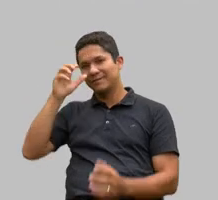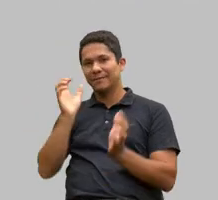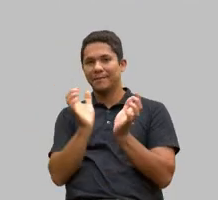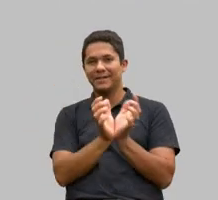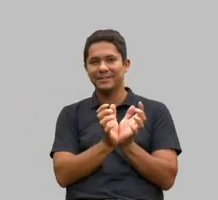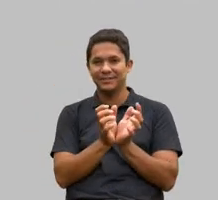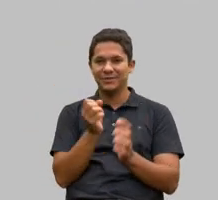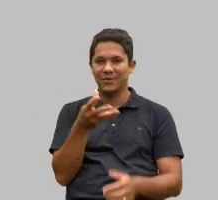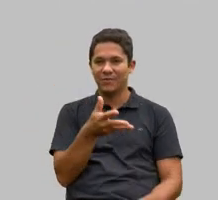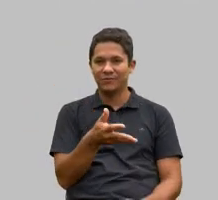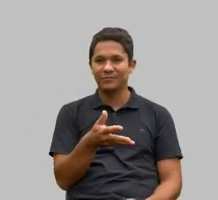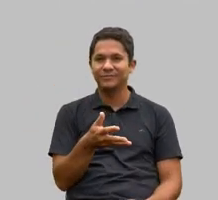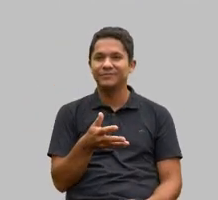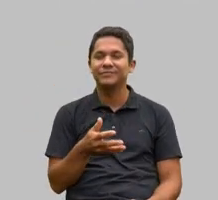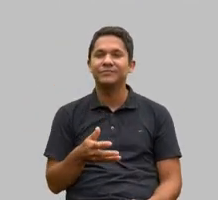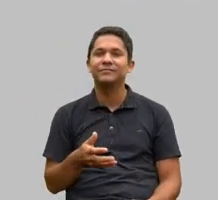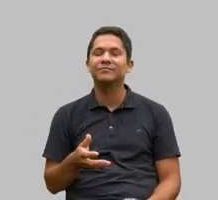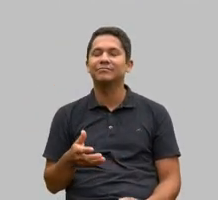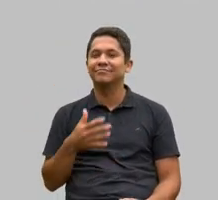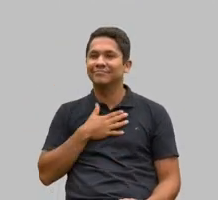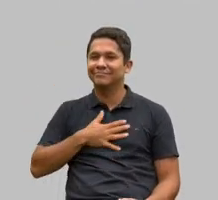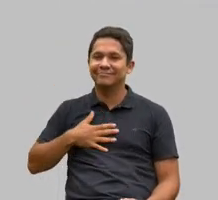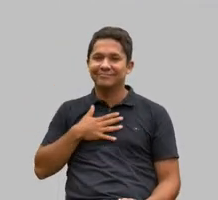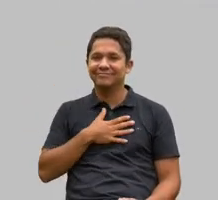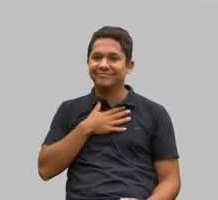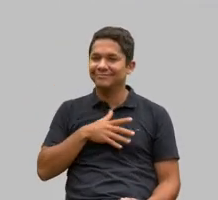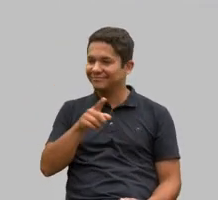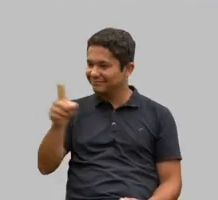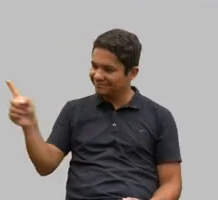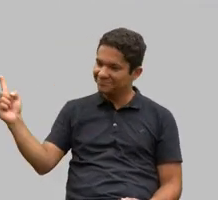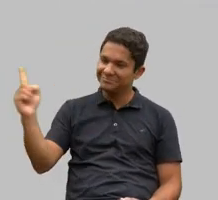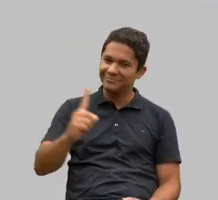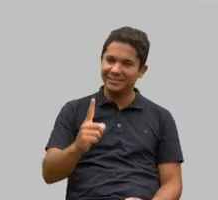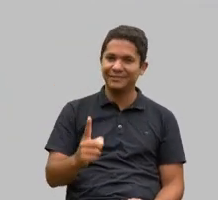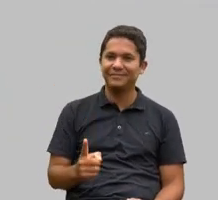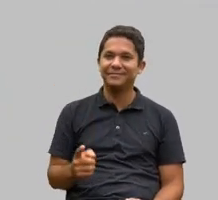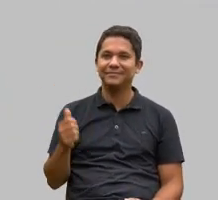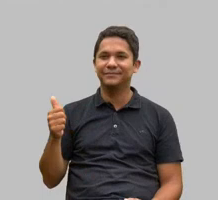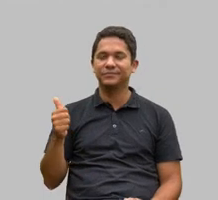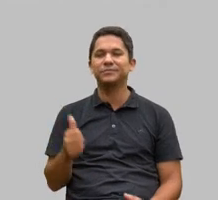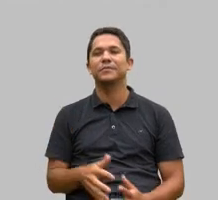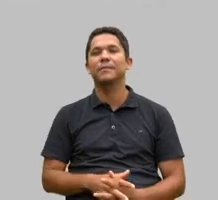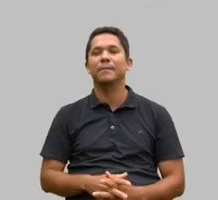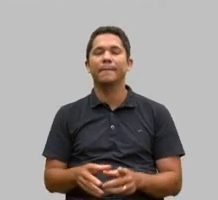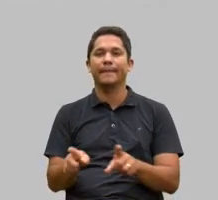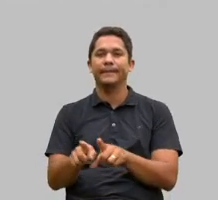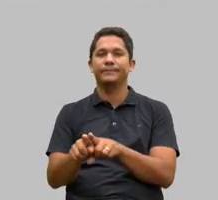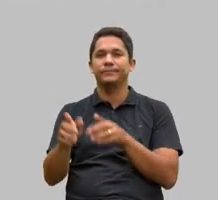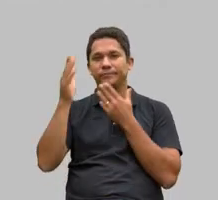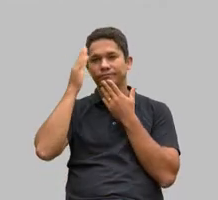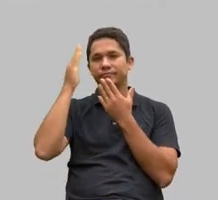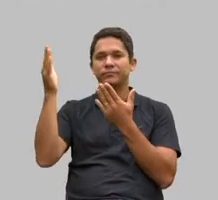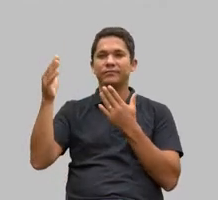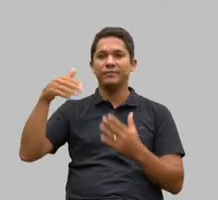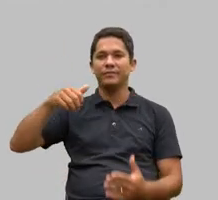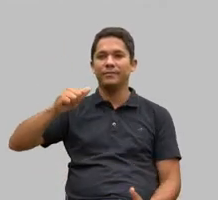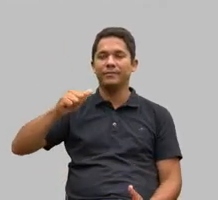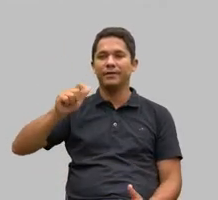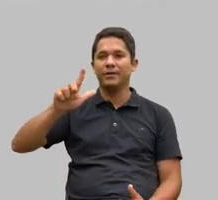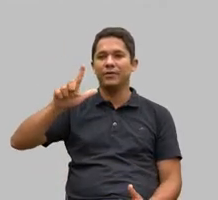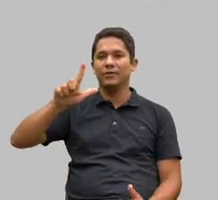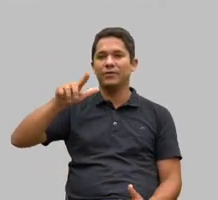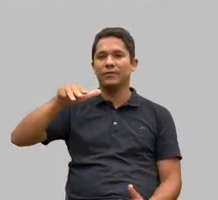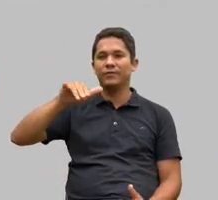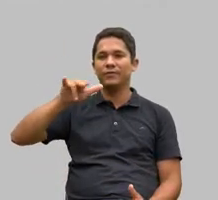prazer imensa a presença de vocês aqui viu agradecer também a presença da Malvina Gonçalves Barbosa de